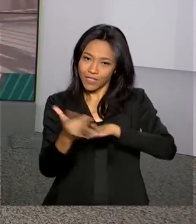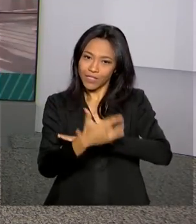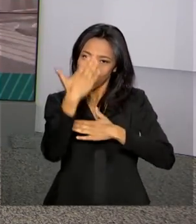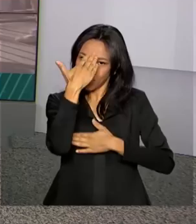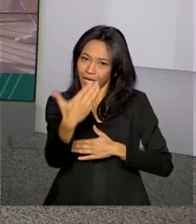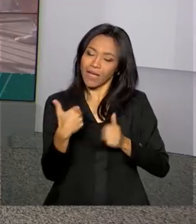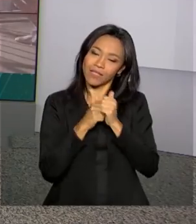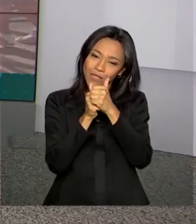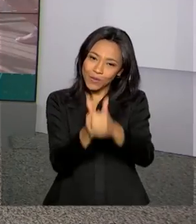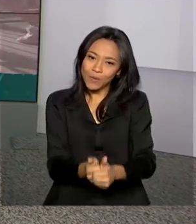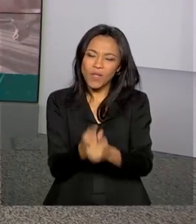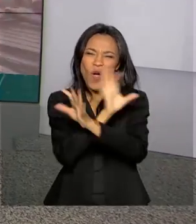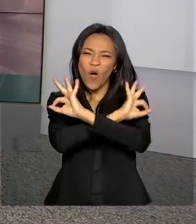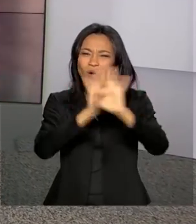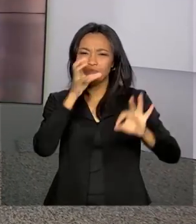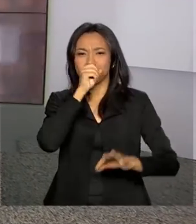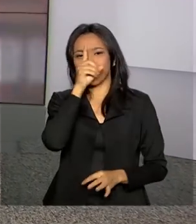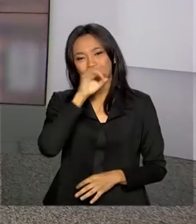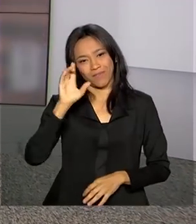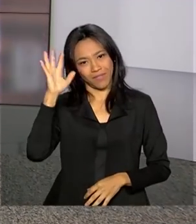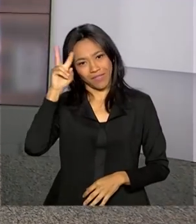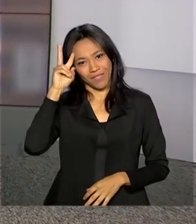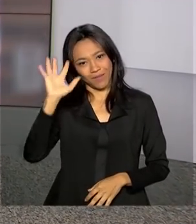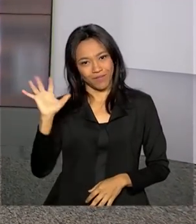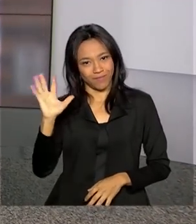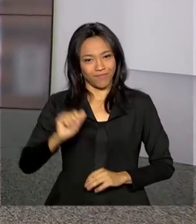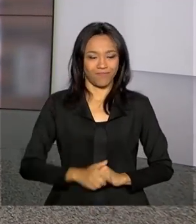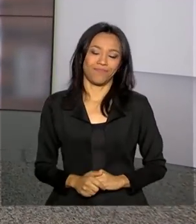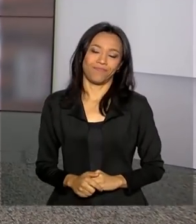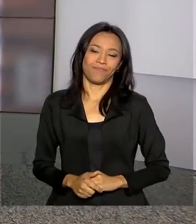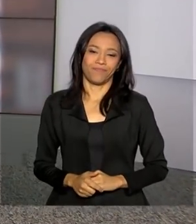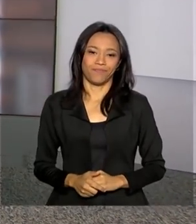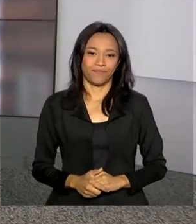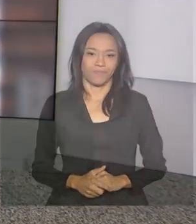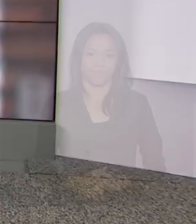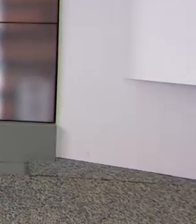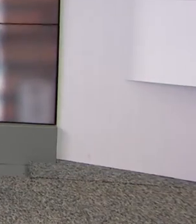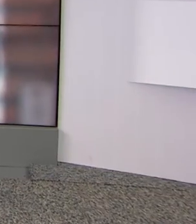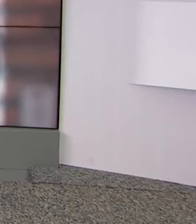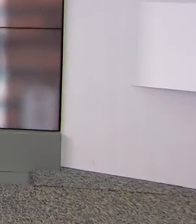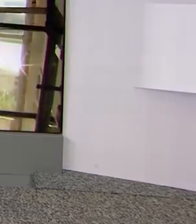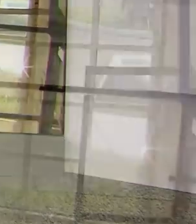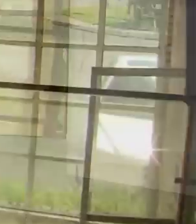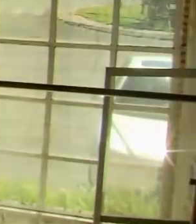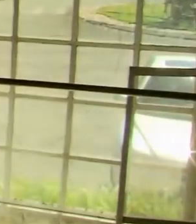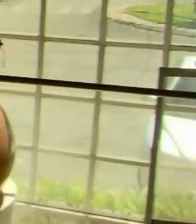companhia. Um excelente final de semana e até segunda. Tchau! Tchau!